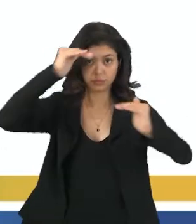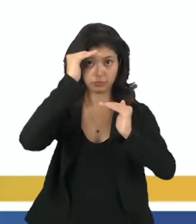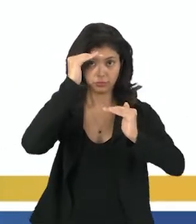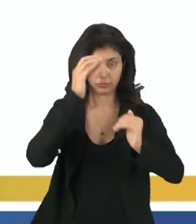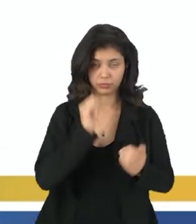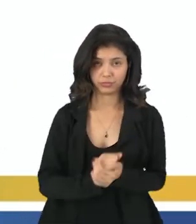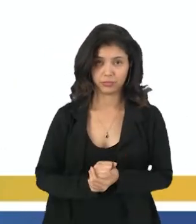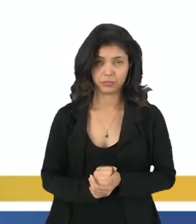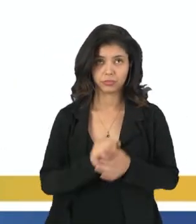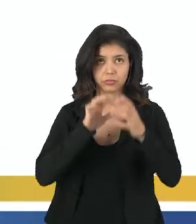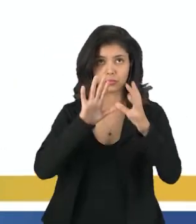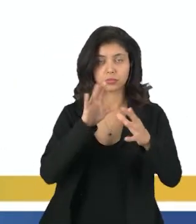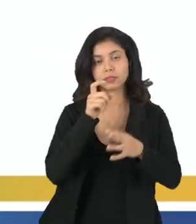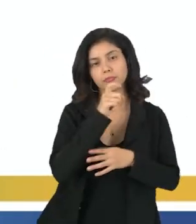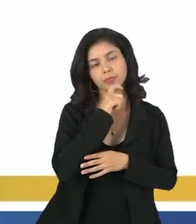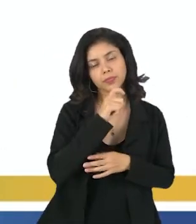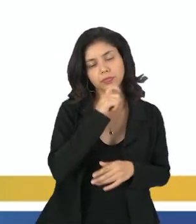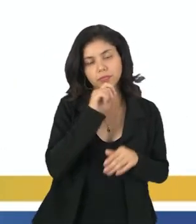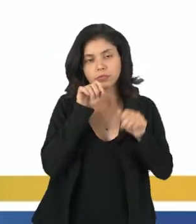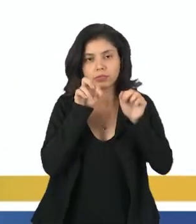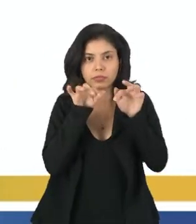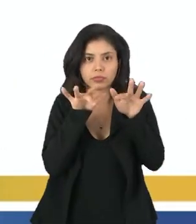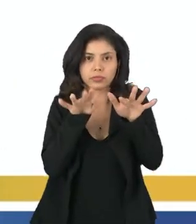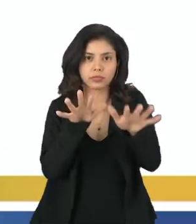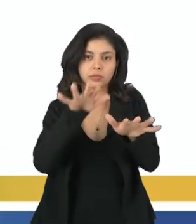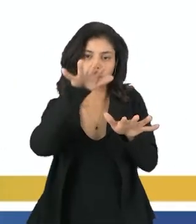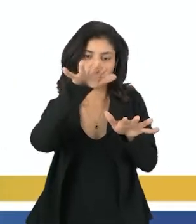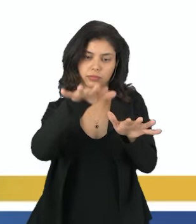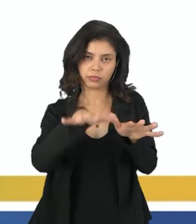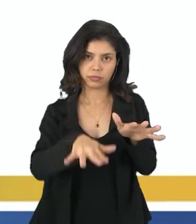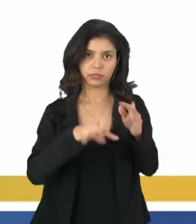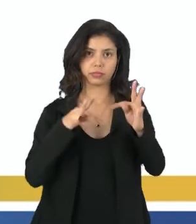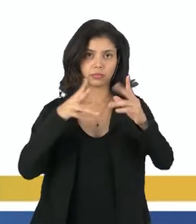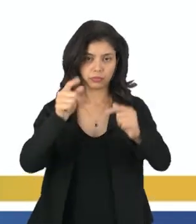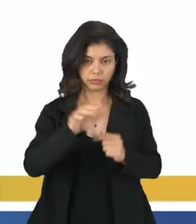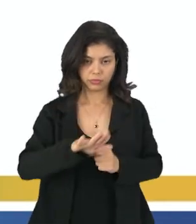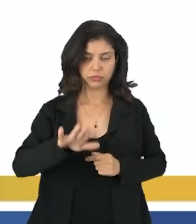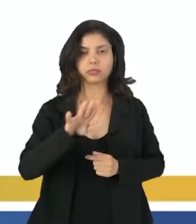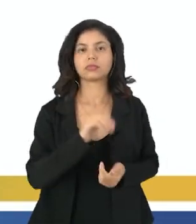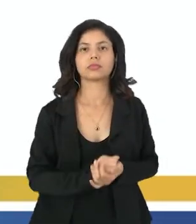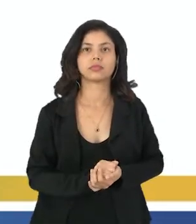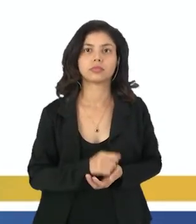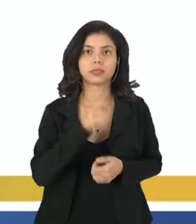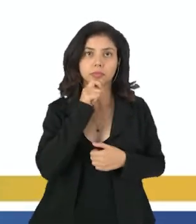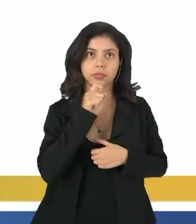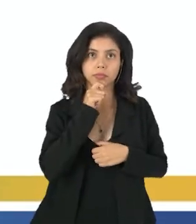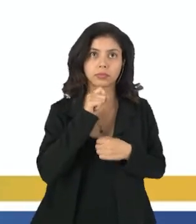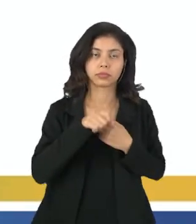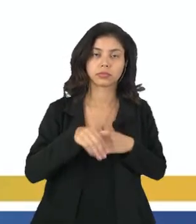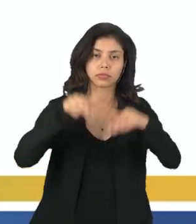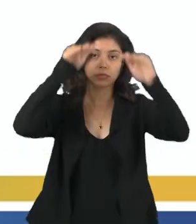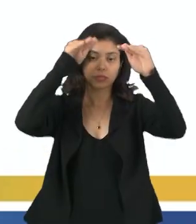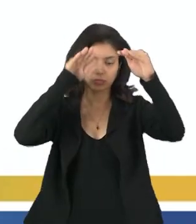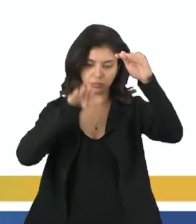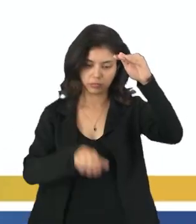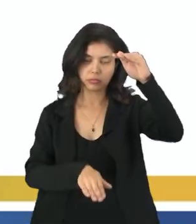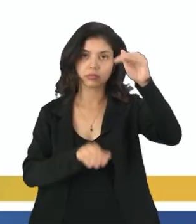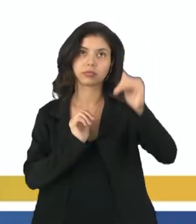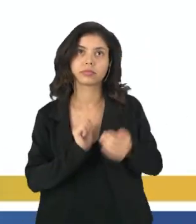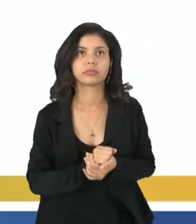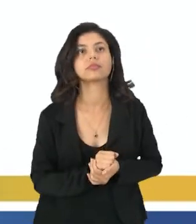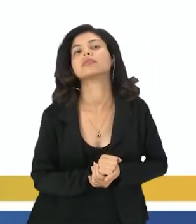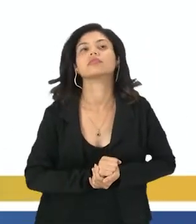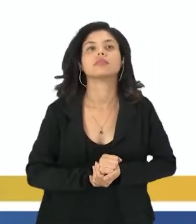E aí, esse ar frio, ele vai descendo e vai refrigerando toda a geladeira, né? De cima para baixo.